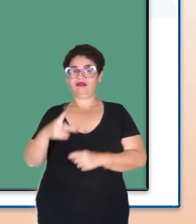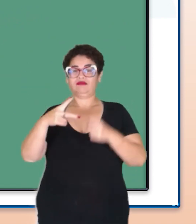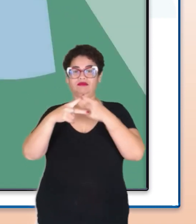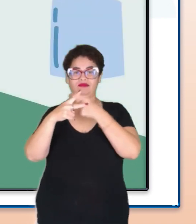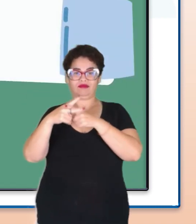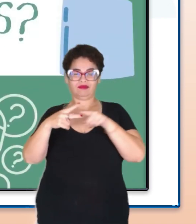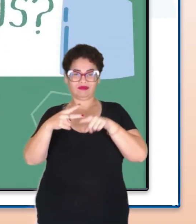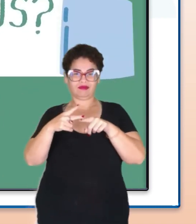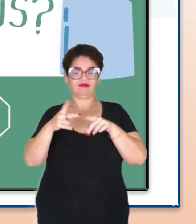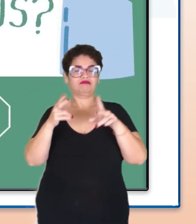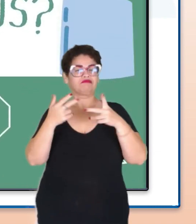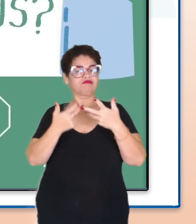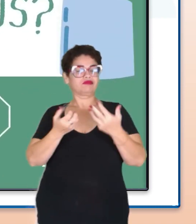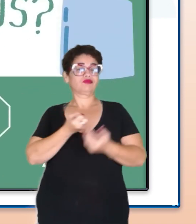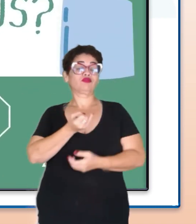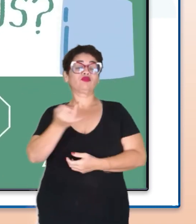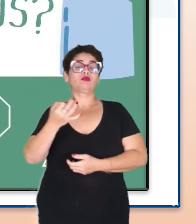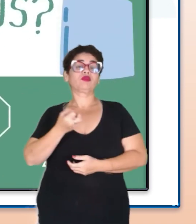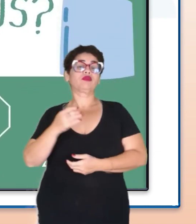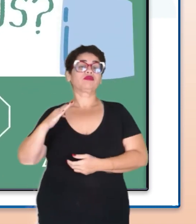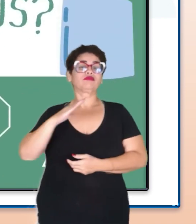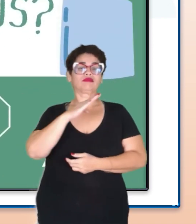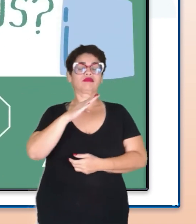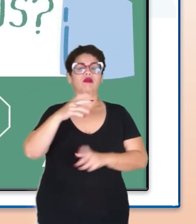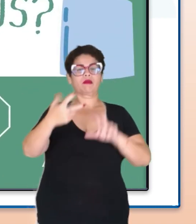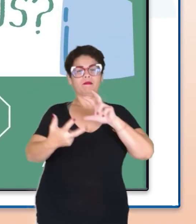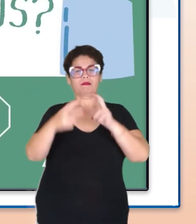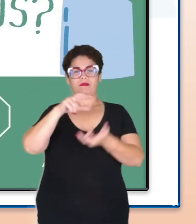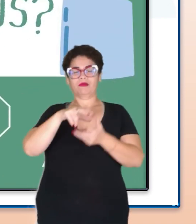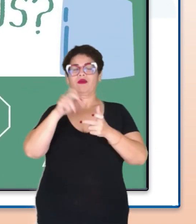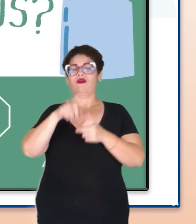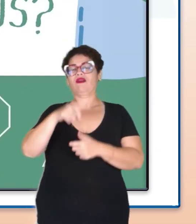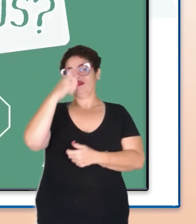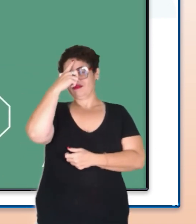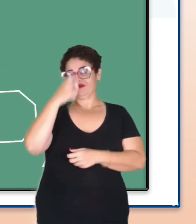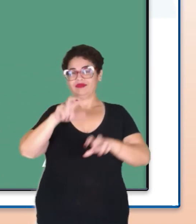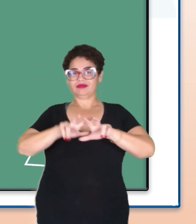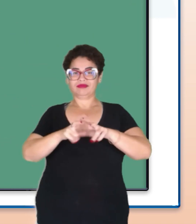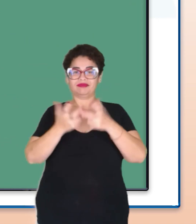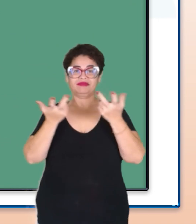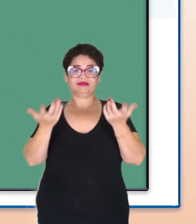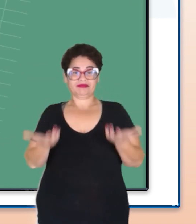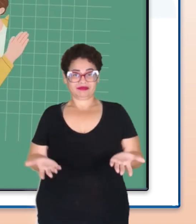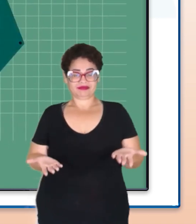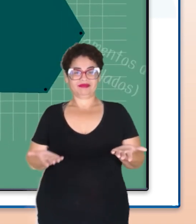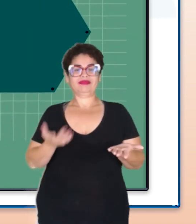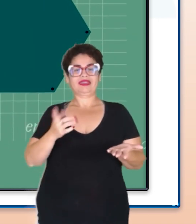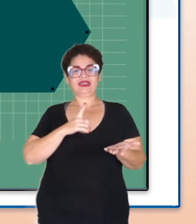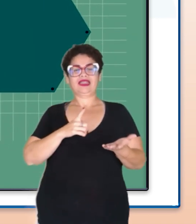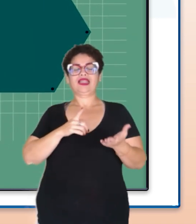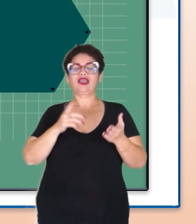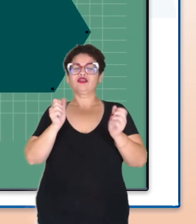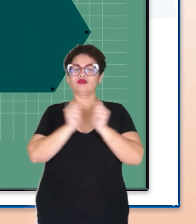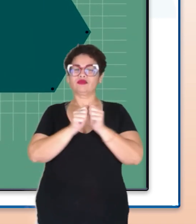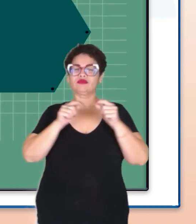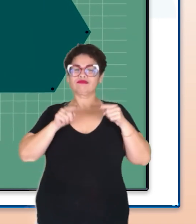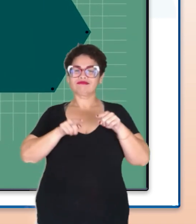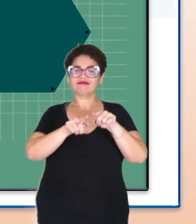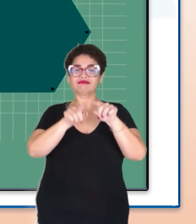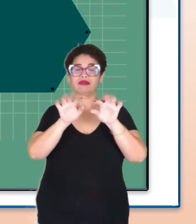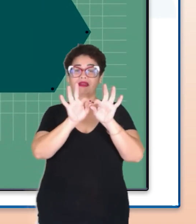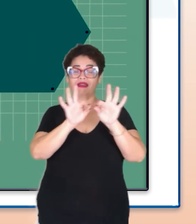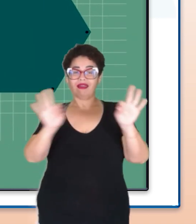regulares e números diagonais. Polígonos são figuras geométricas planas compostas por segmentos de reta que se